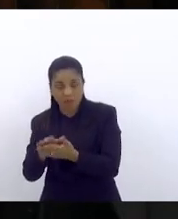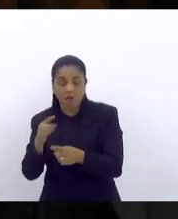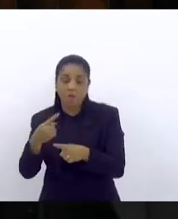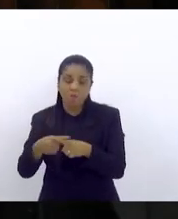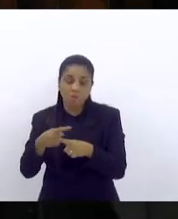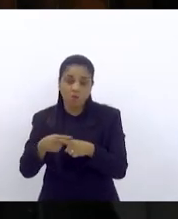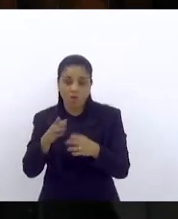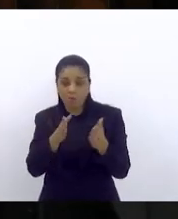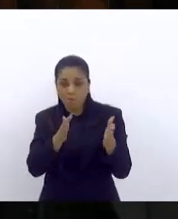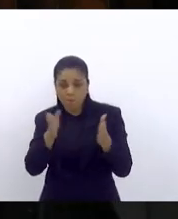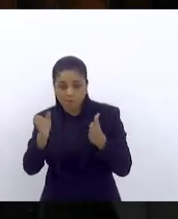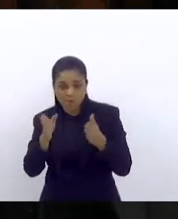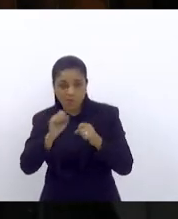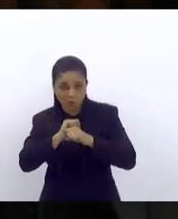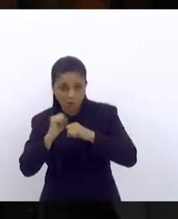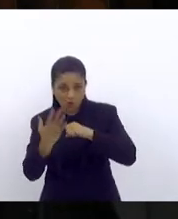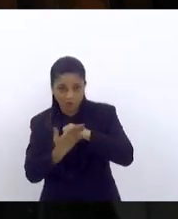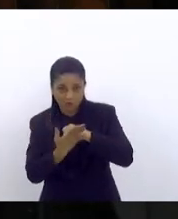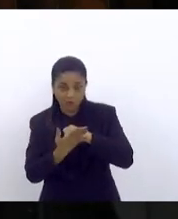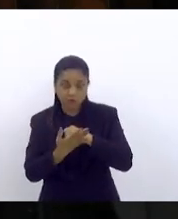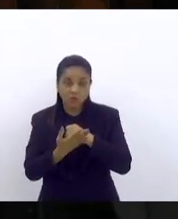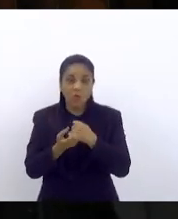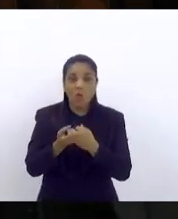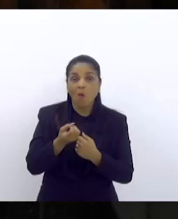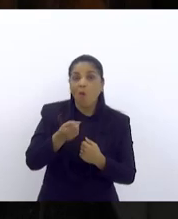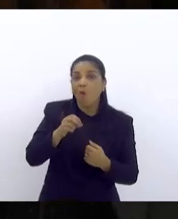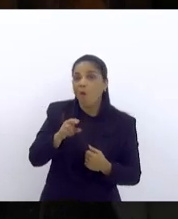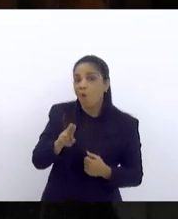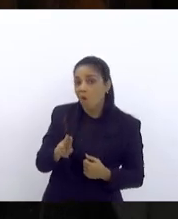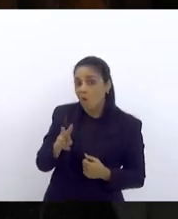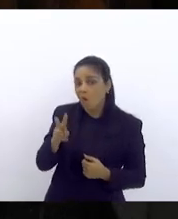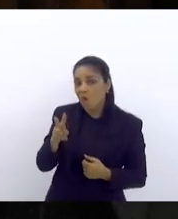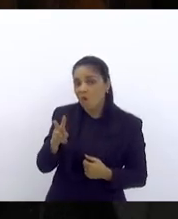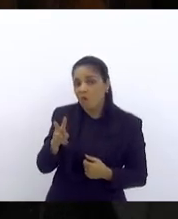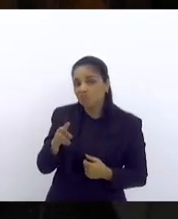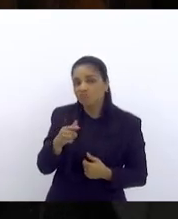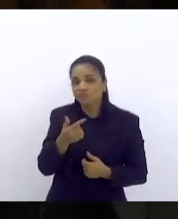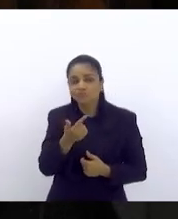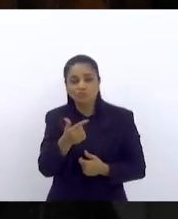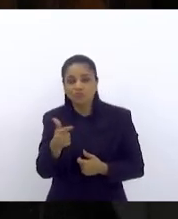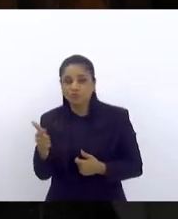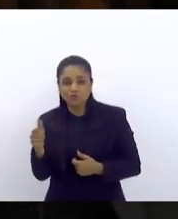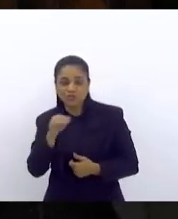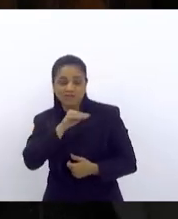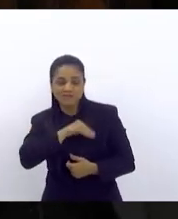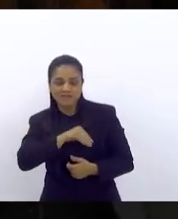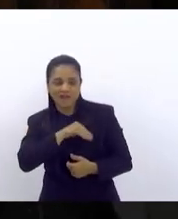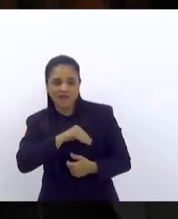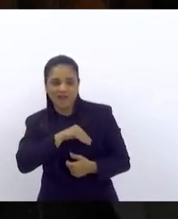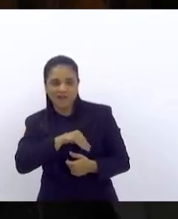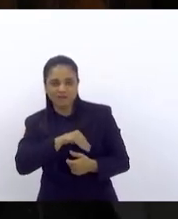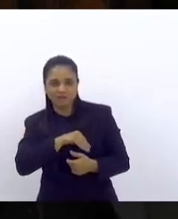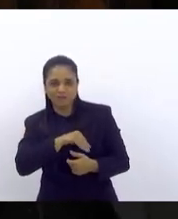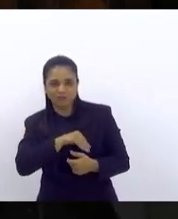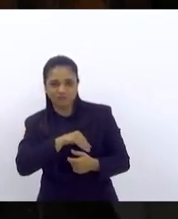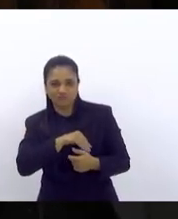ou historicamente não tinha seus salários reajustados